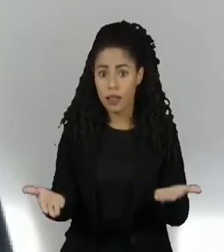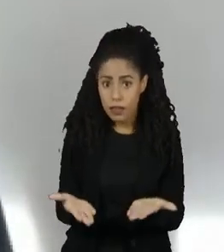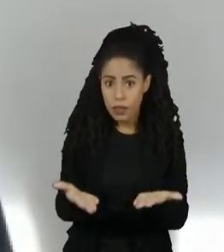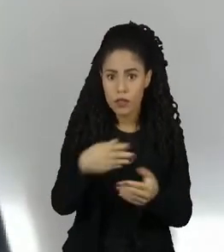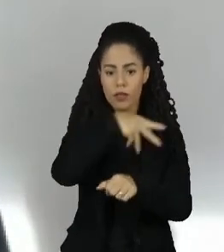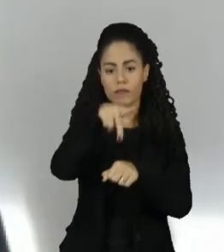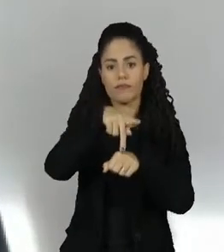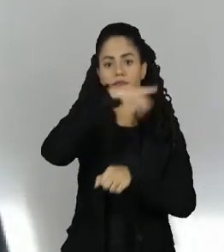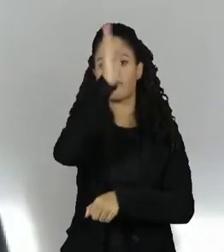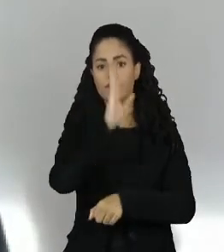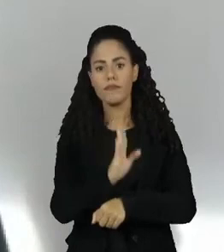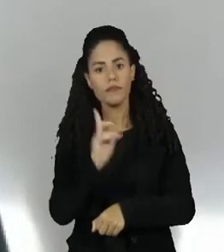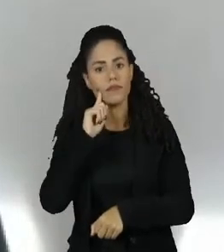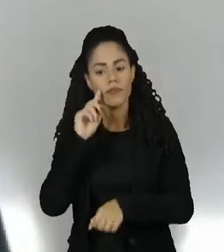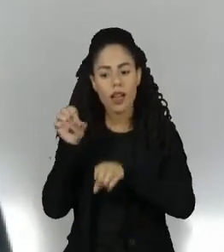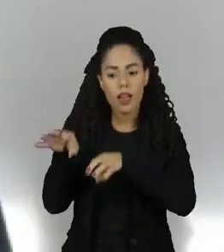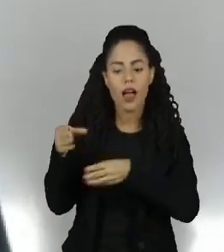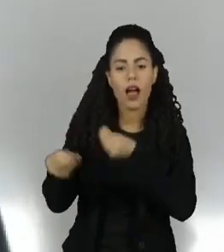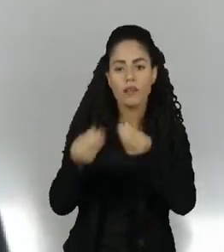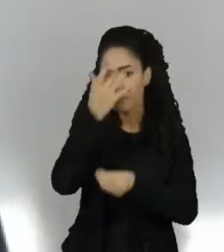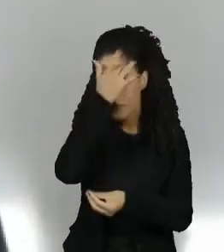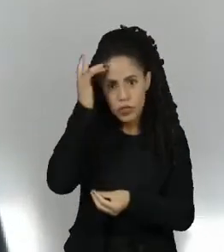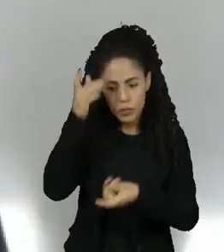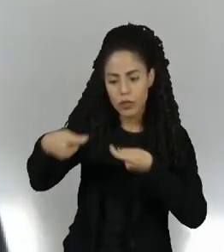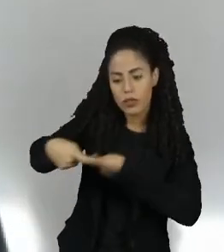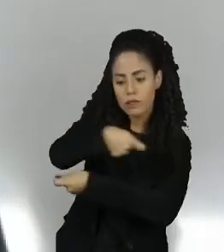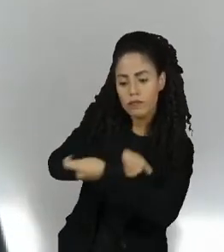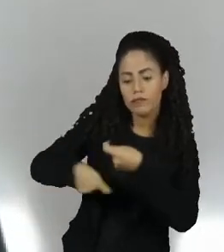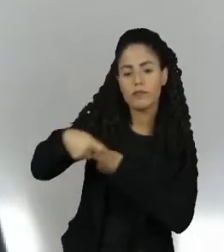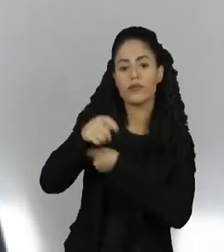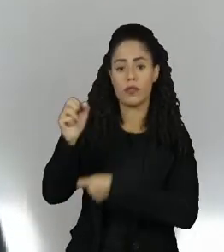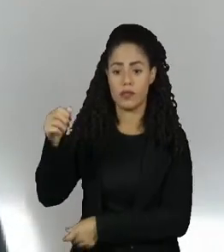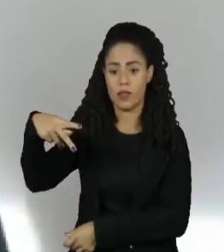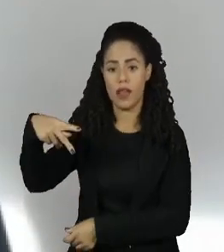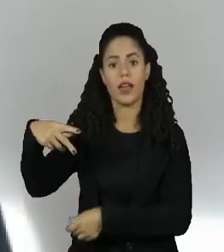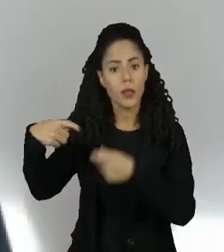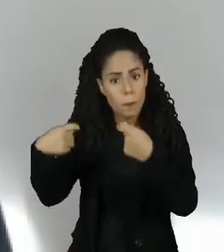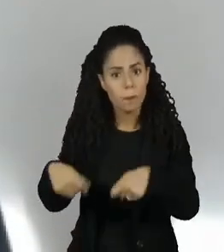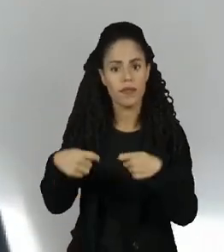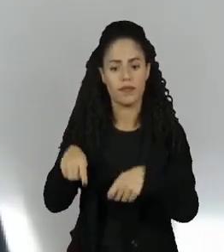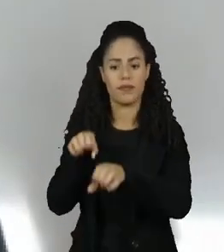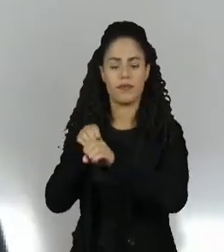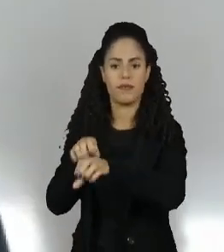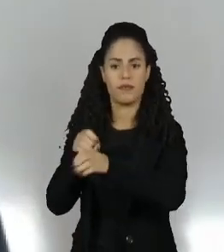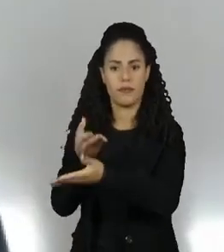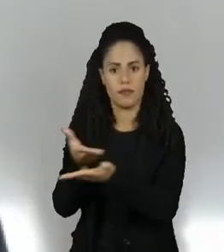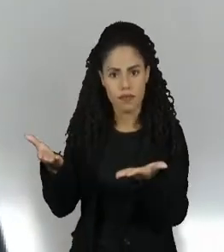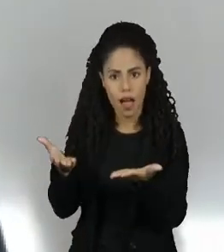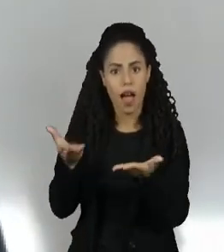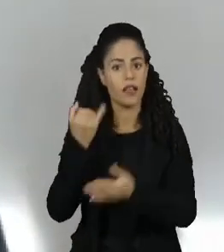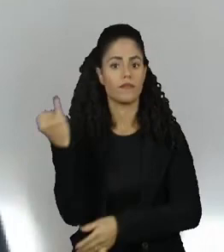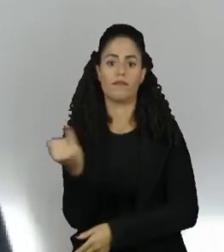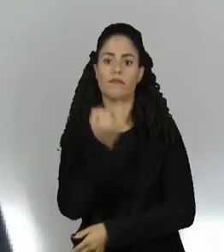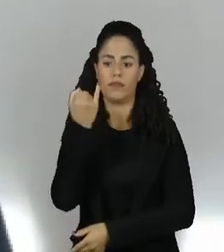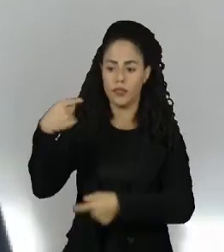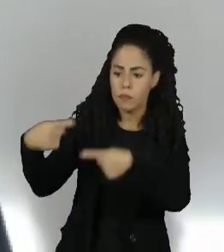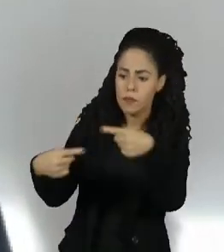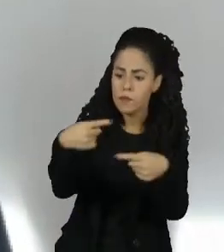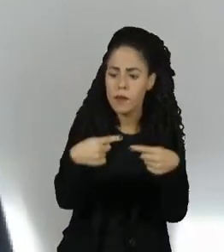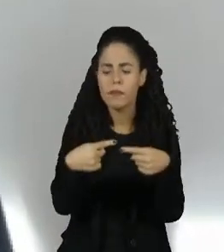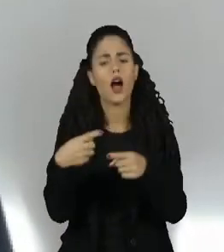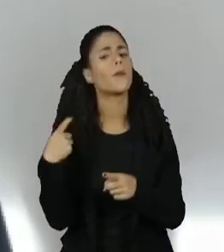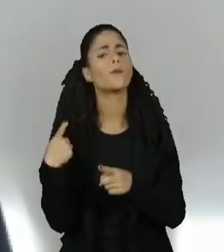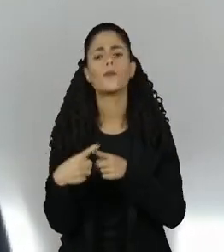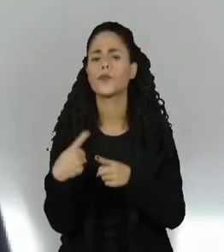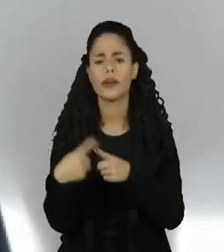a educação previdenciária e a educação financeira. Isso é um ponto essencial nesse nosso debate aqui. Por